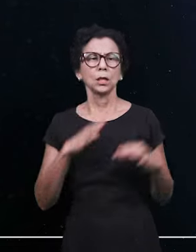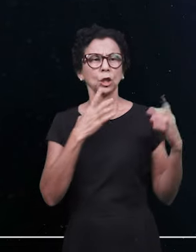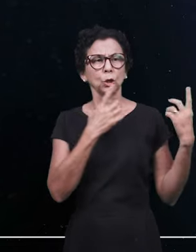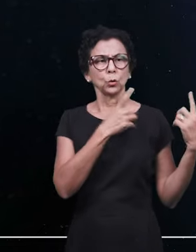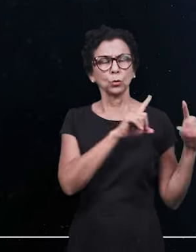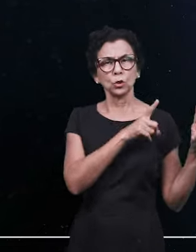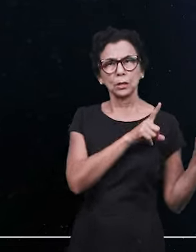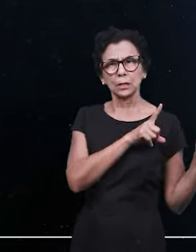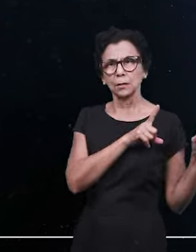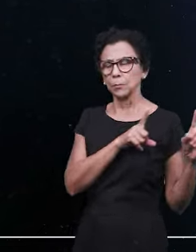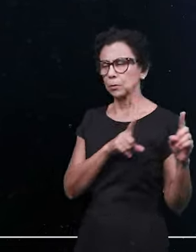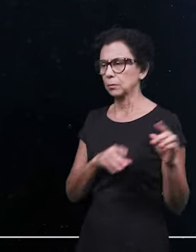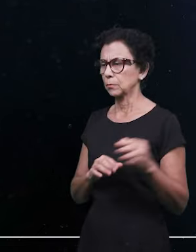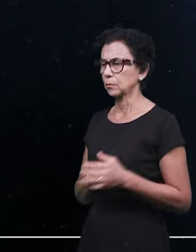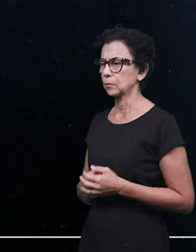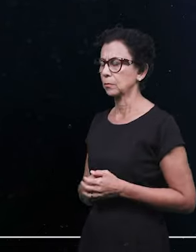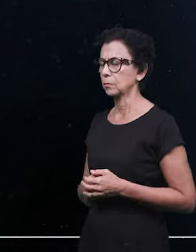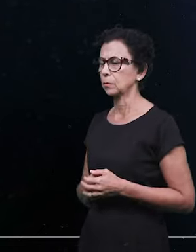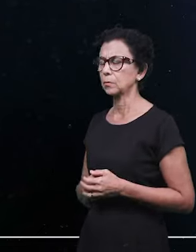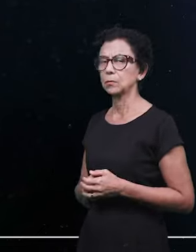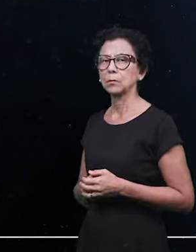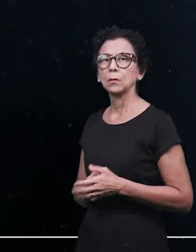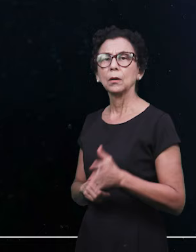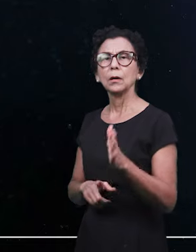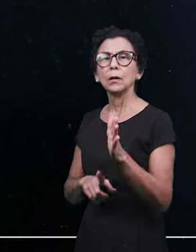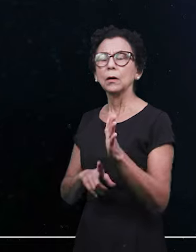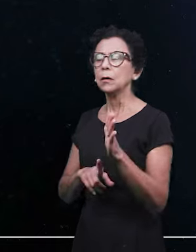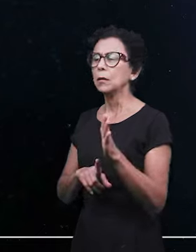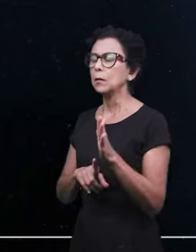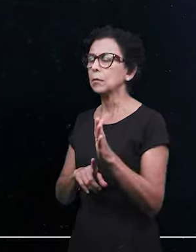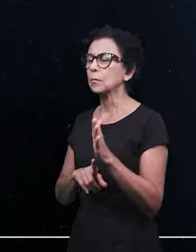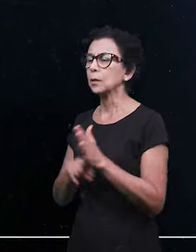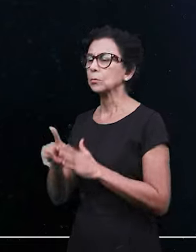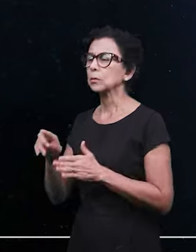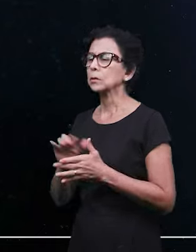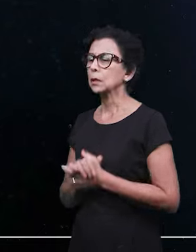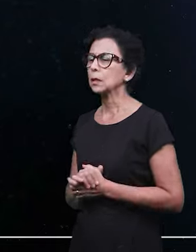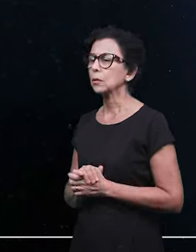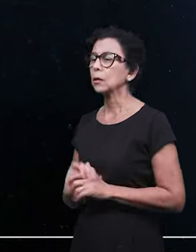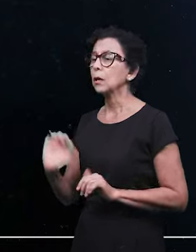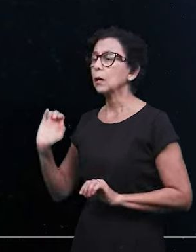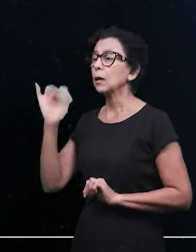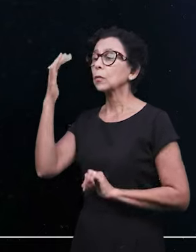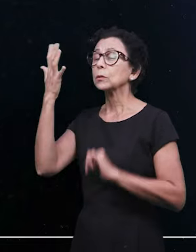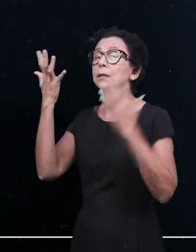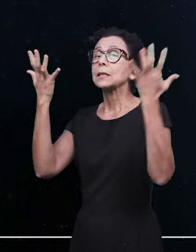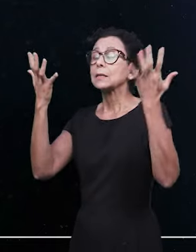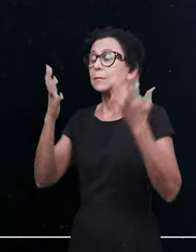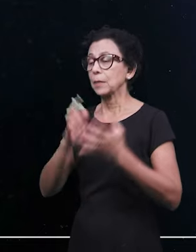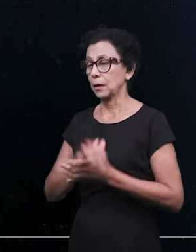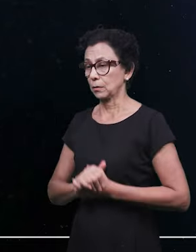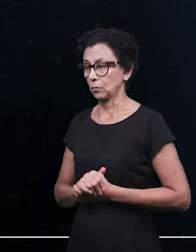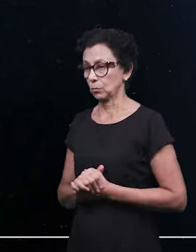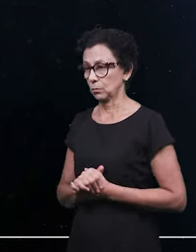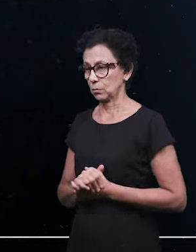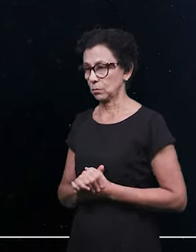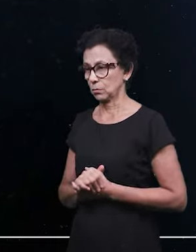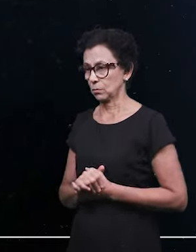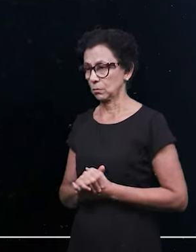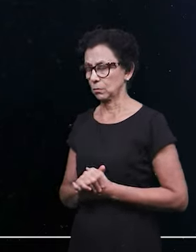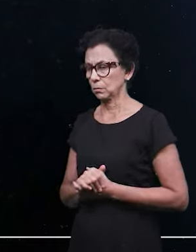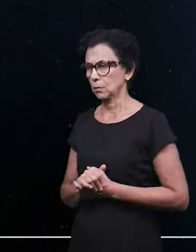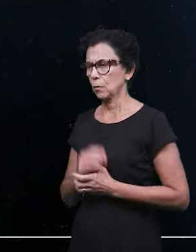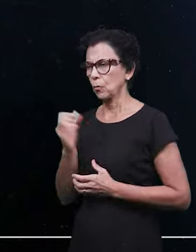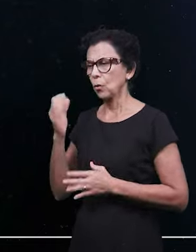Dize-nos quando serão estas coisas e que sinal haverá da tua vinda e do